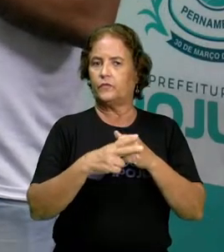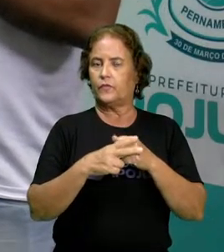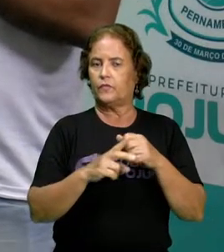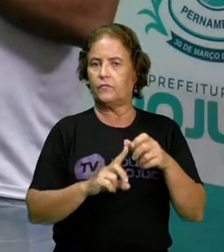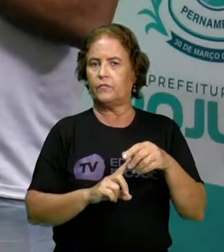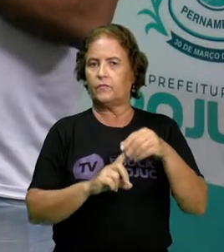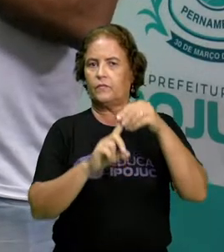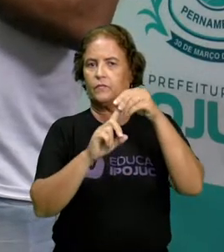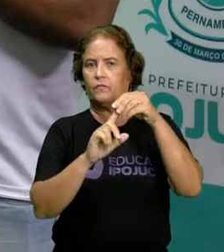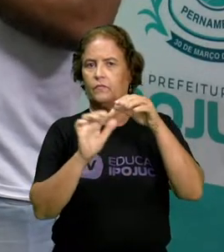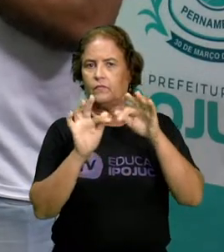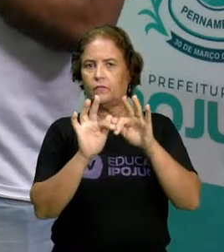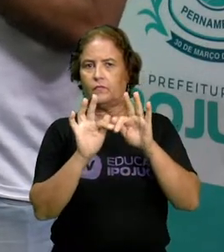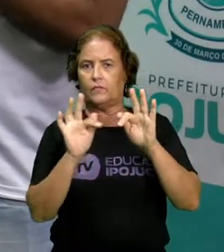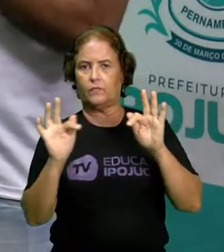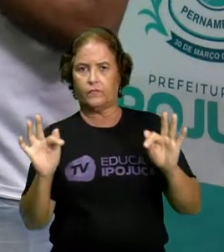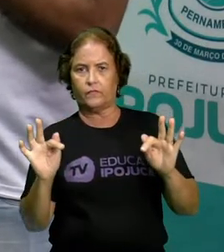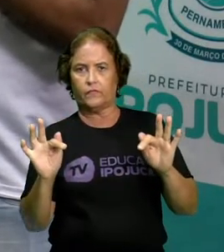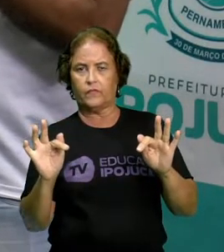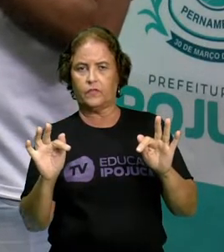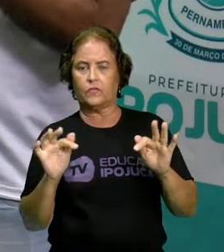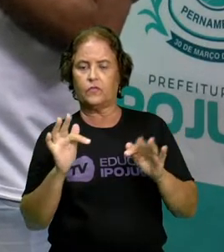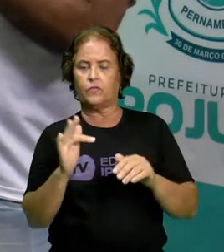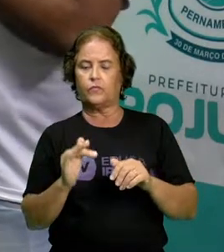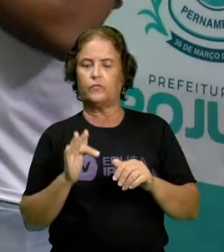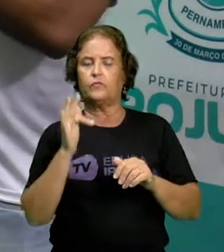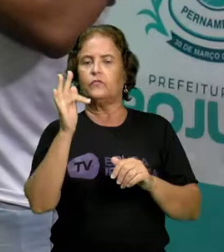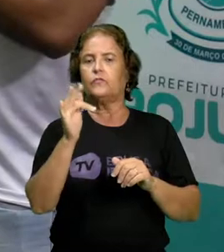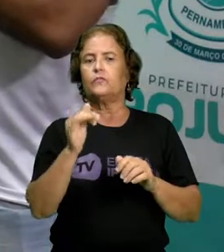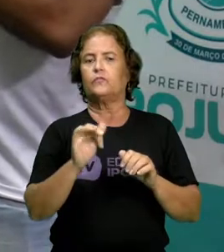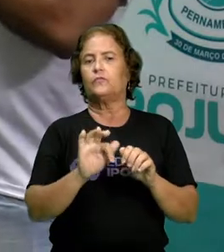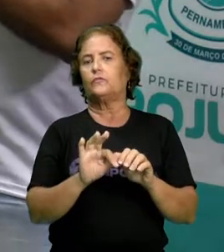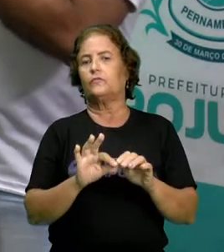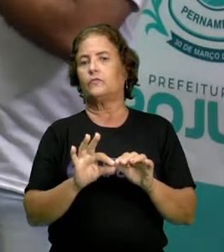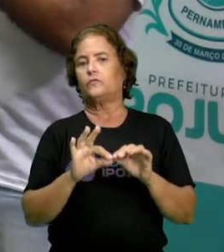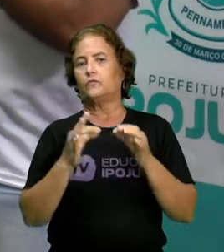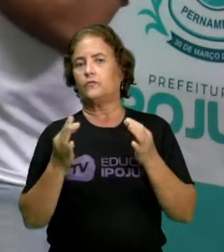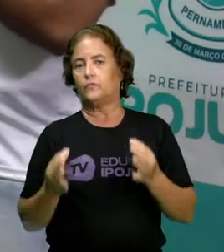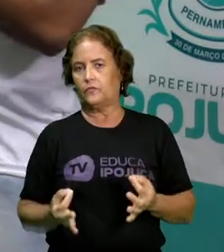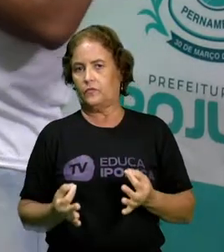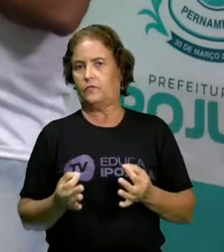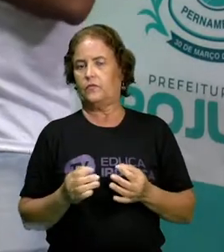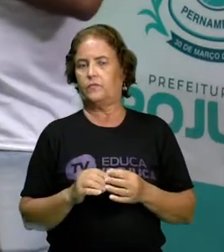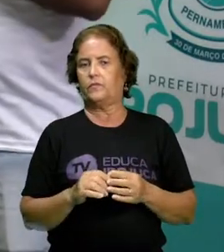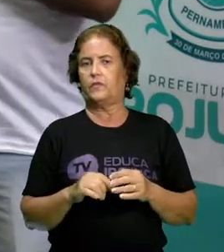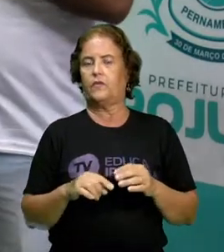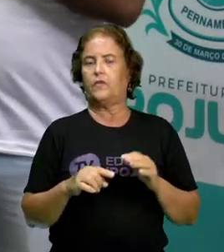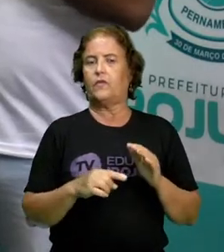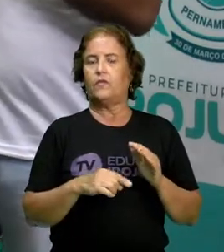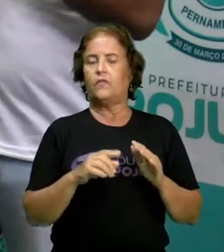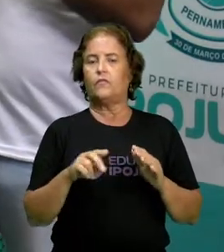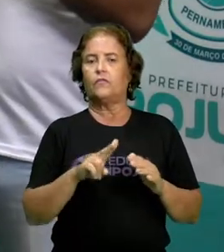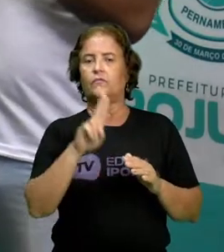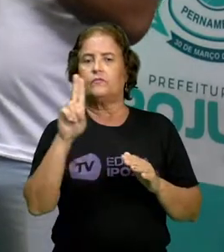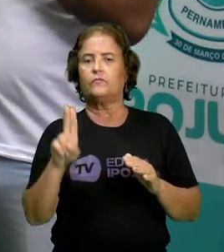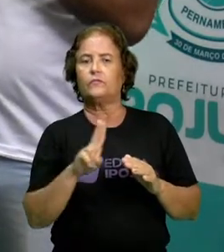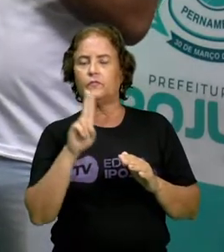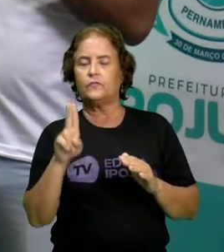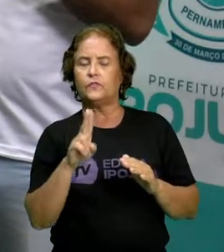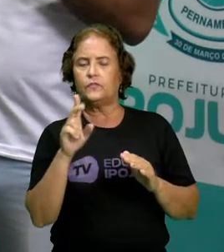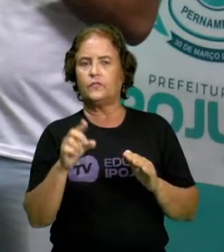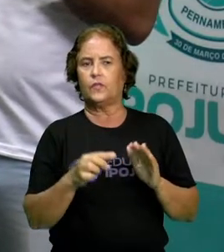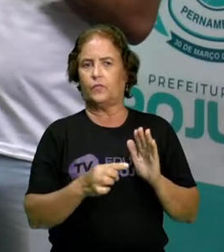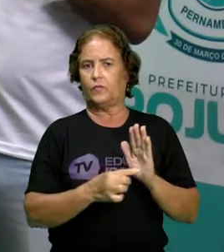da frase no futuro simples. E eu vou utilizá-lo para expressar ideias